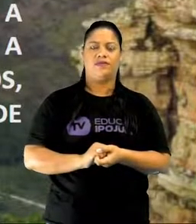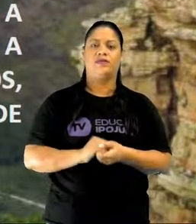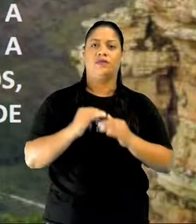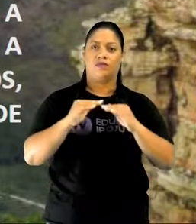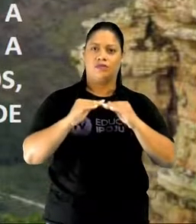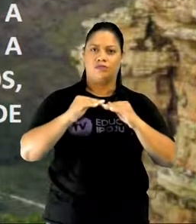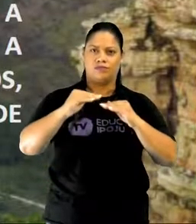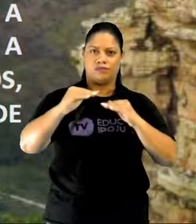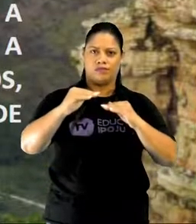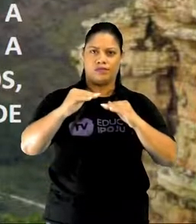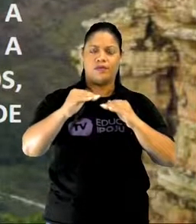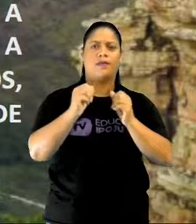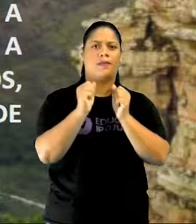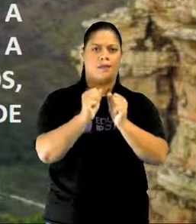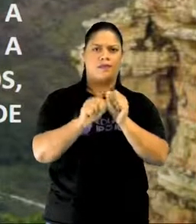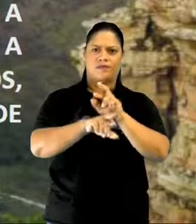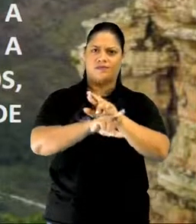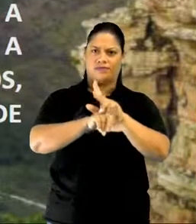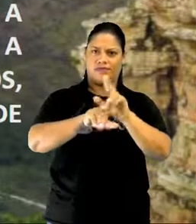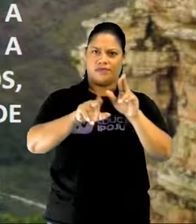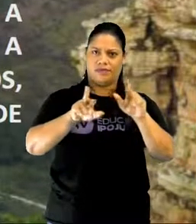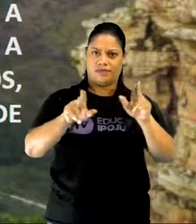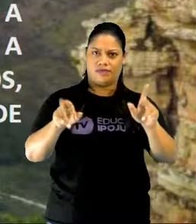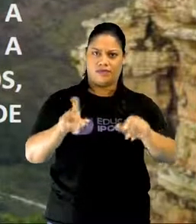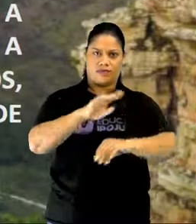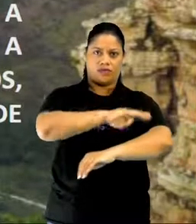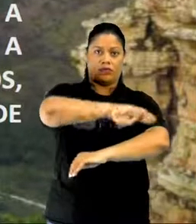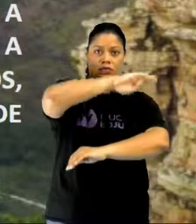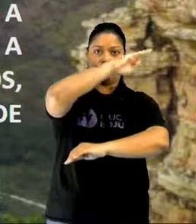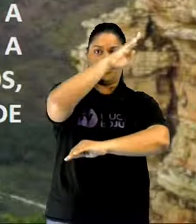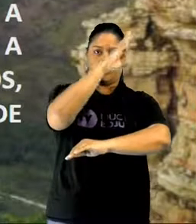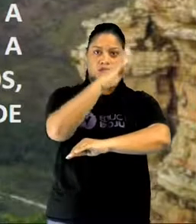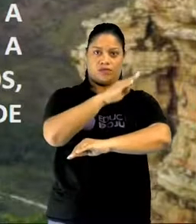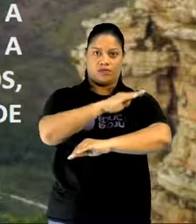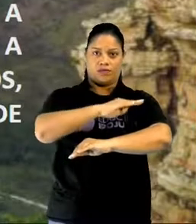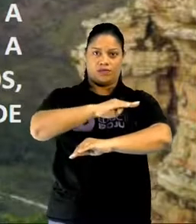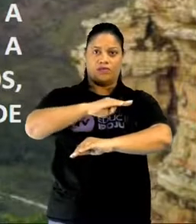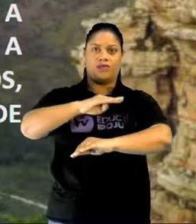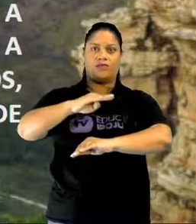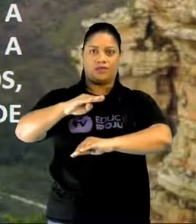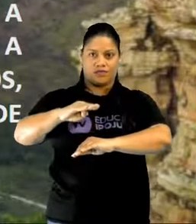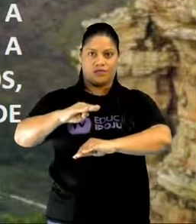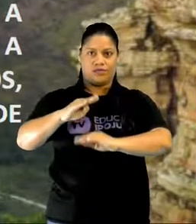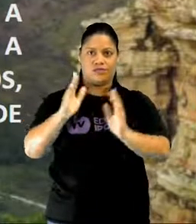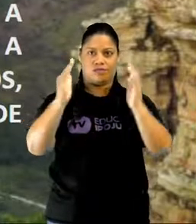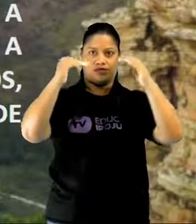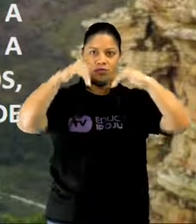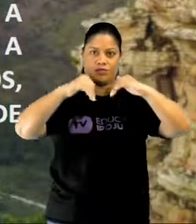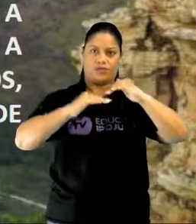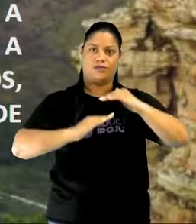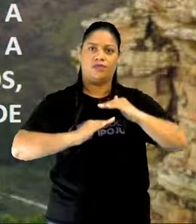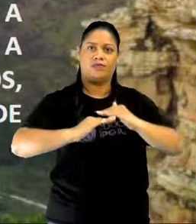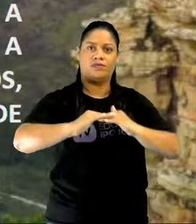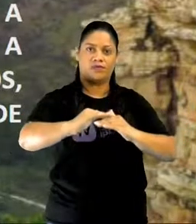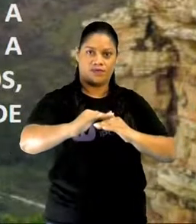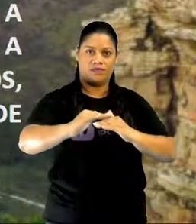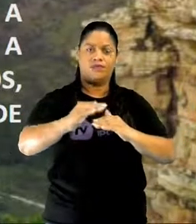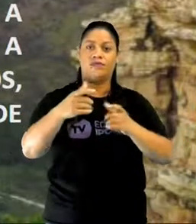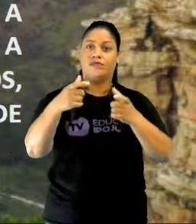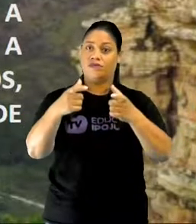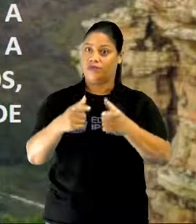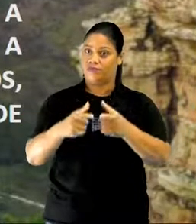que podem ter formatos variados, como morros, serras e chapadas. Essas áreas